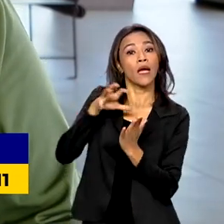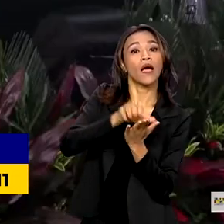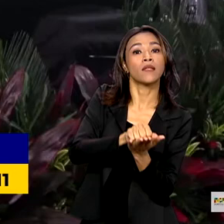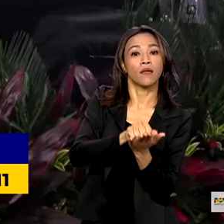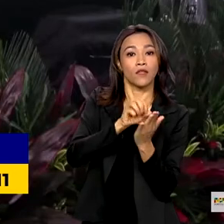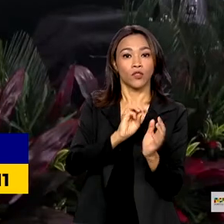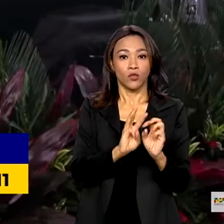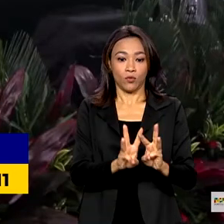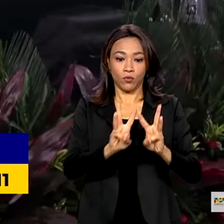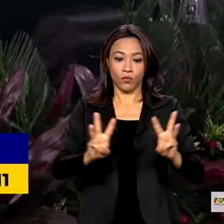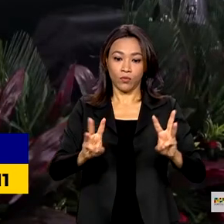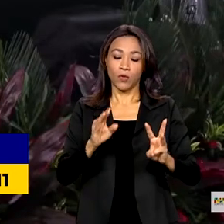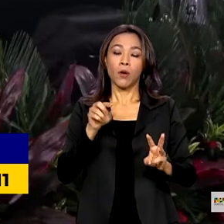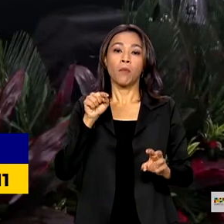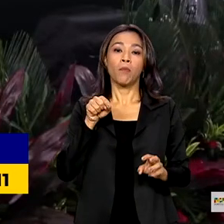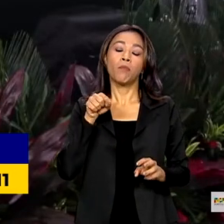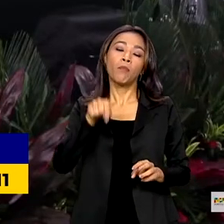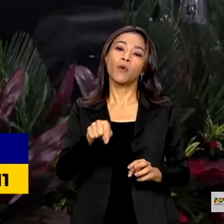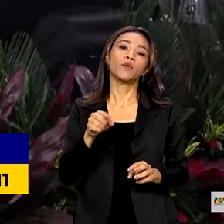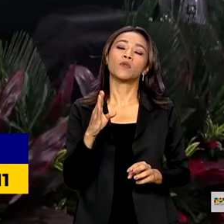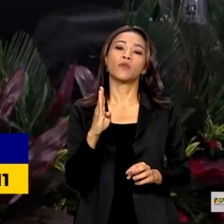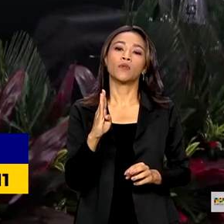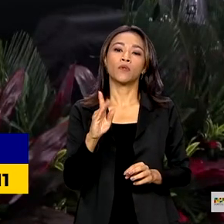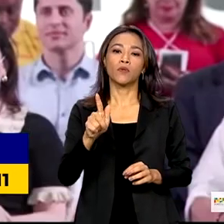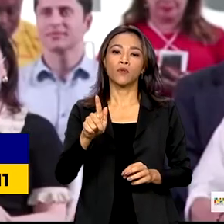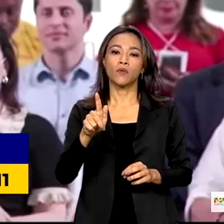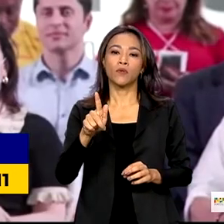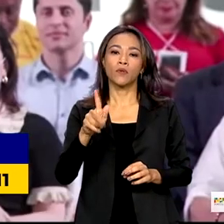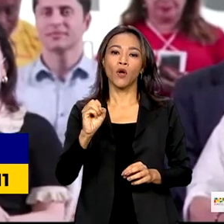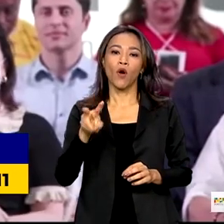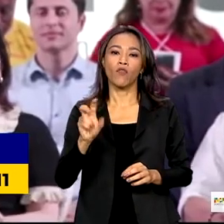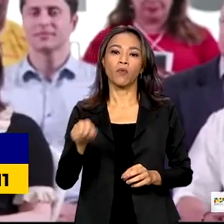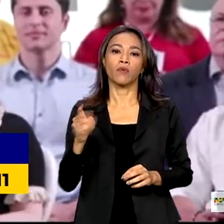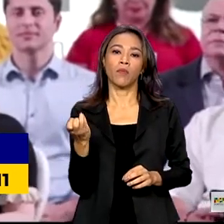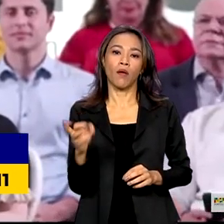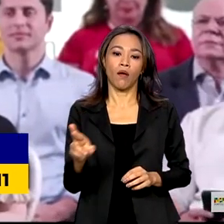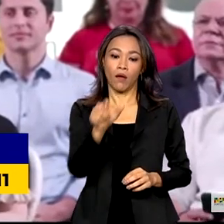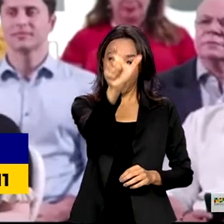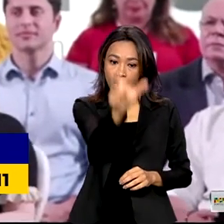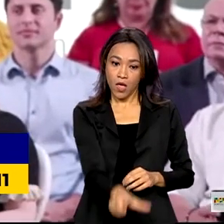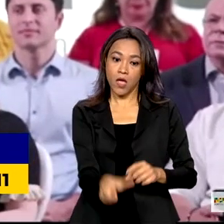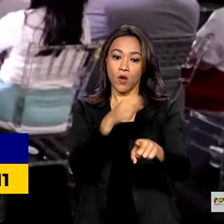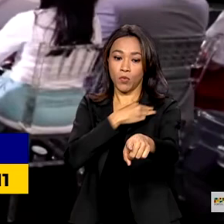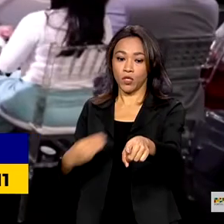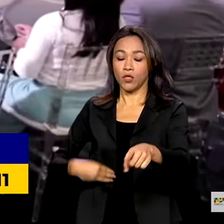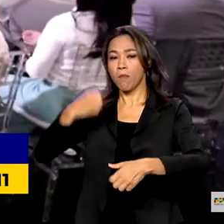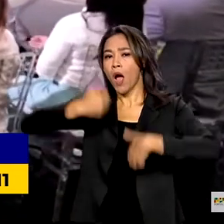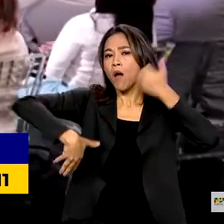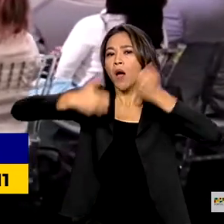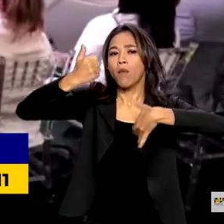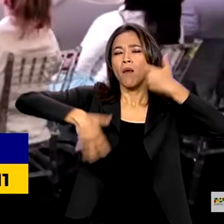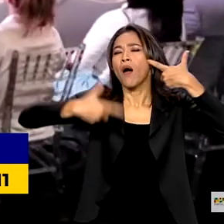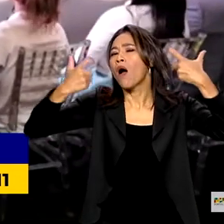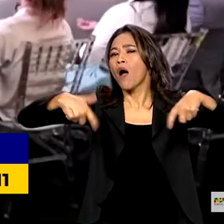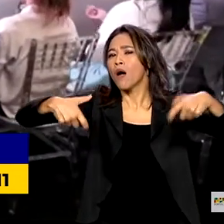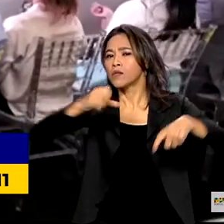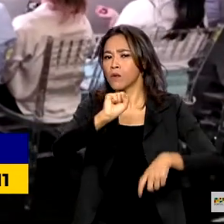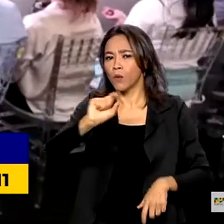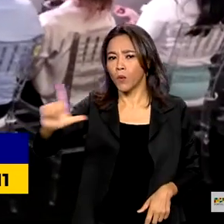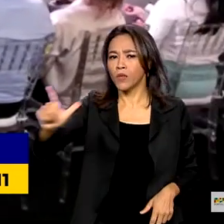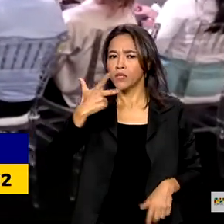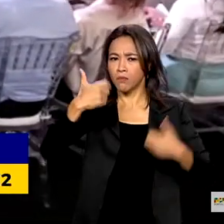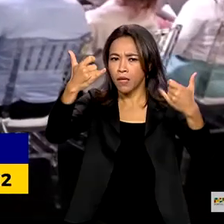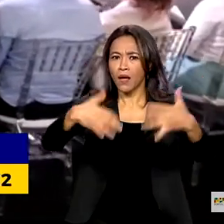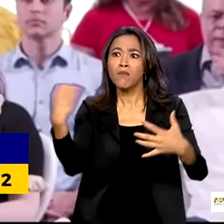No sábado, o ministro da Justiça, Flávio Dino, falou na plenária de São Luís sobre a importância de